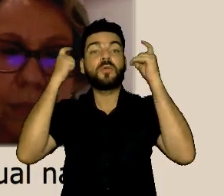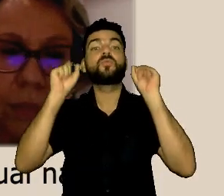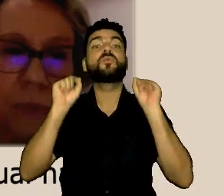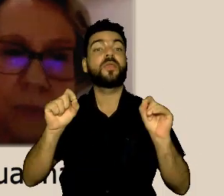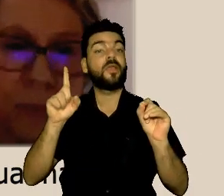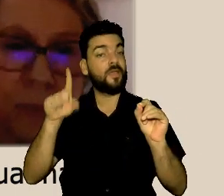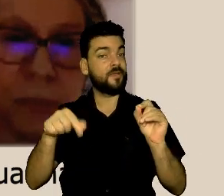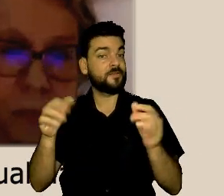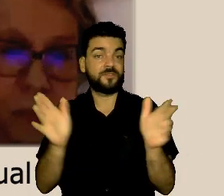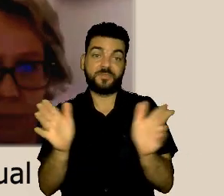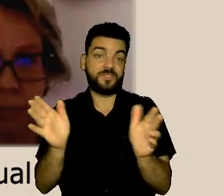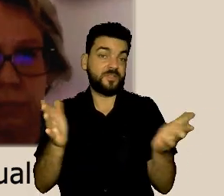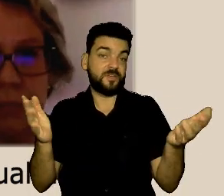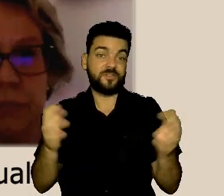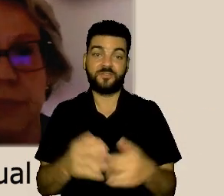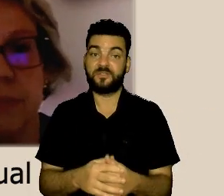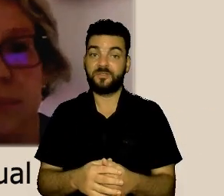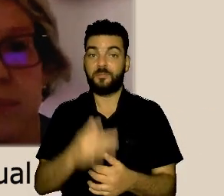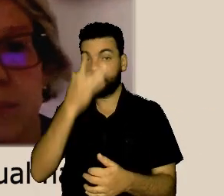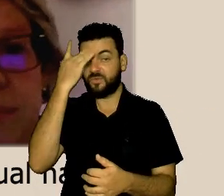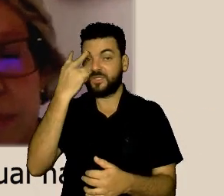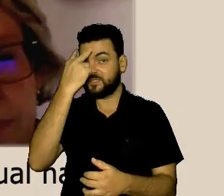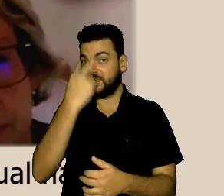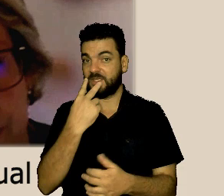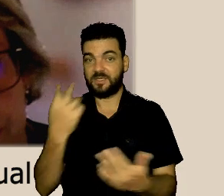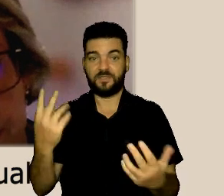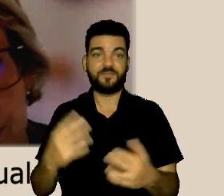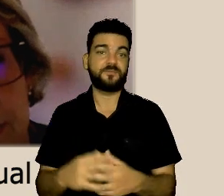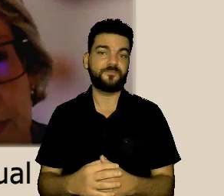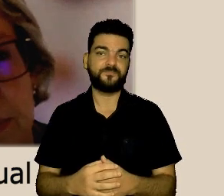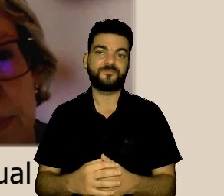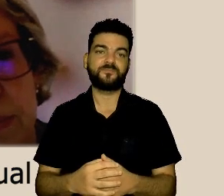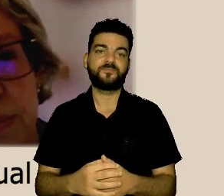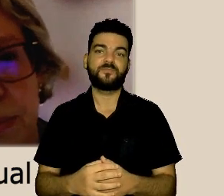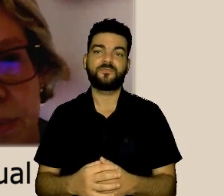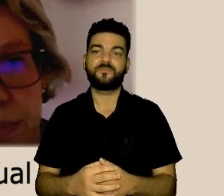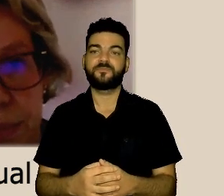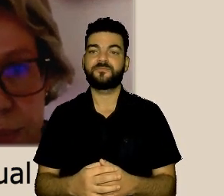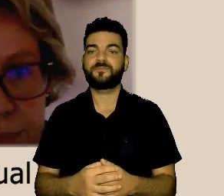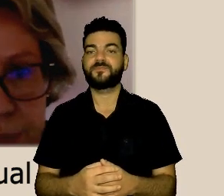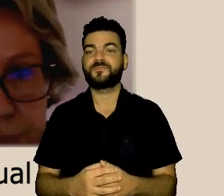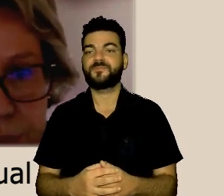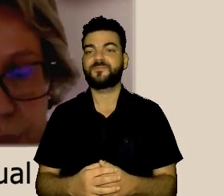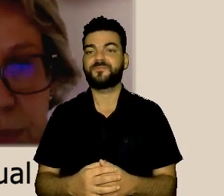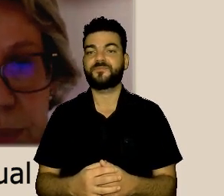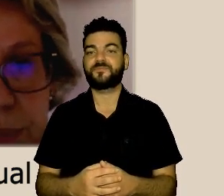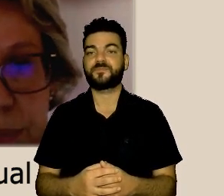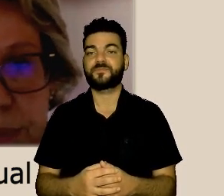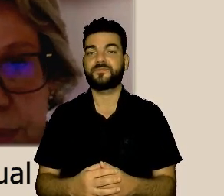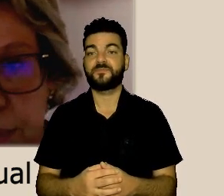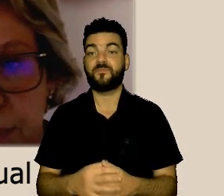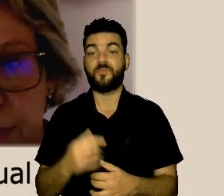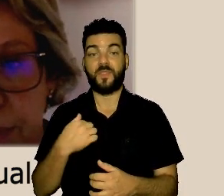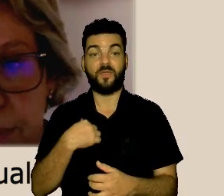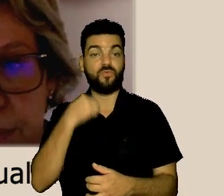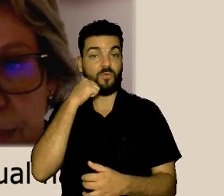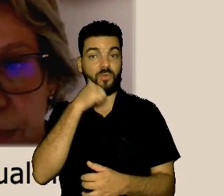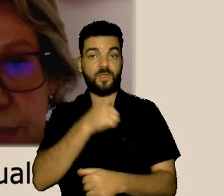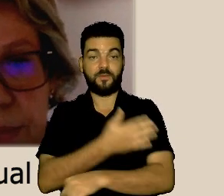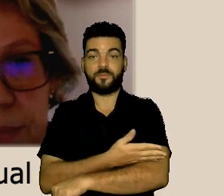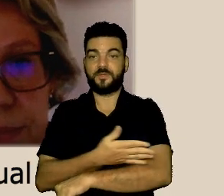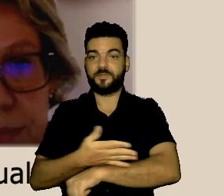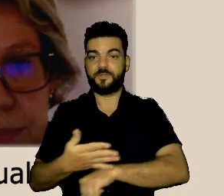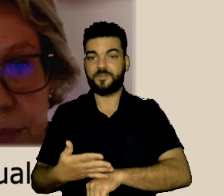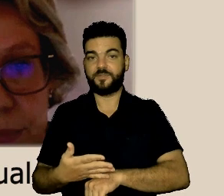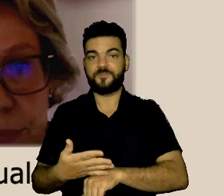dificuldades visuais. Eu sou uma mulher branca, de cabelos castanhos claros, semilongos.